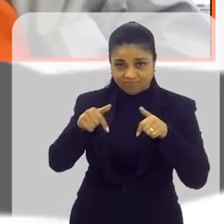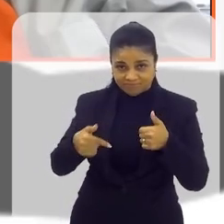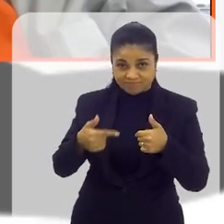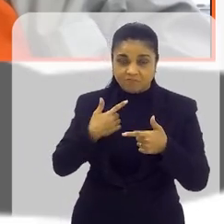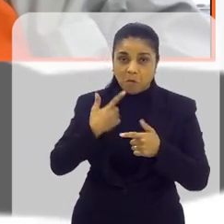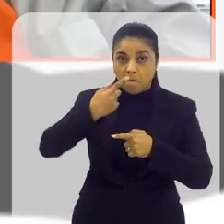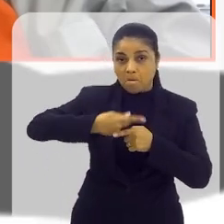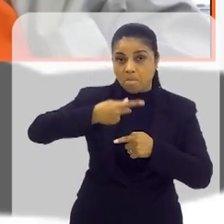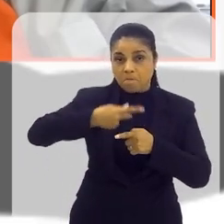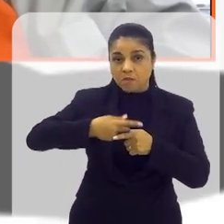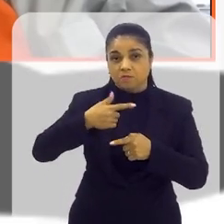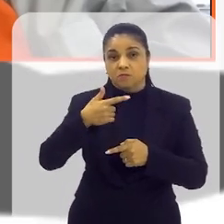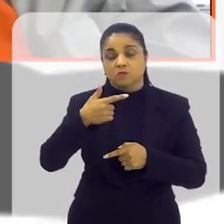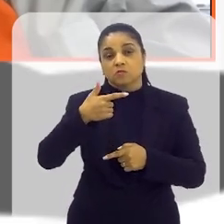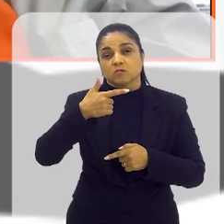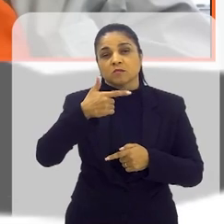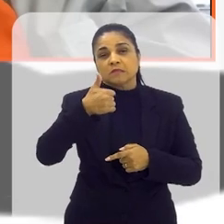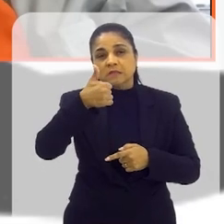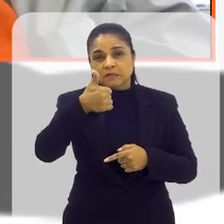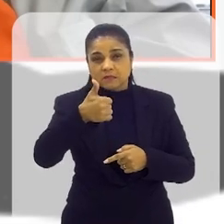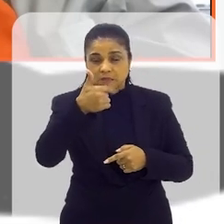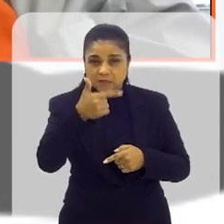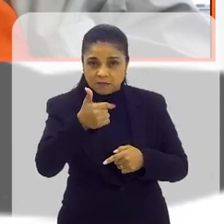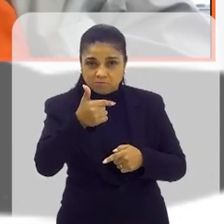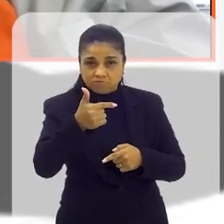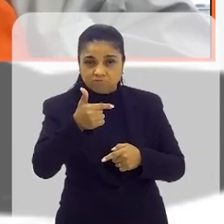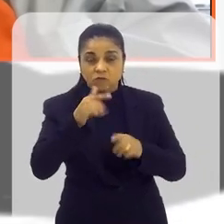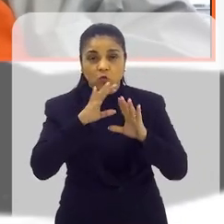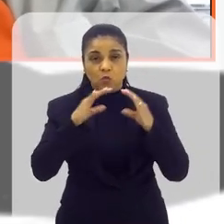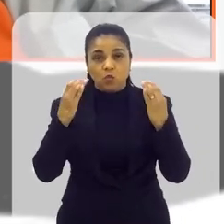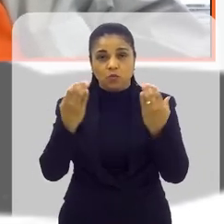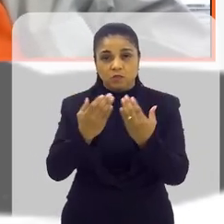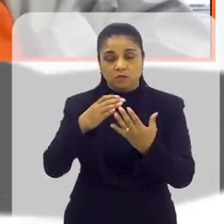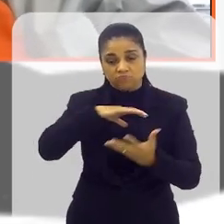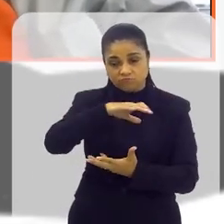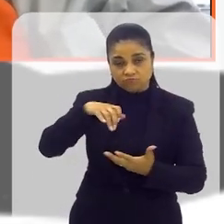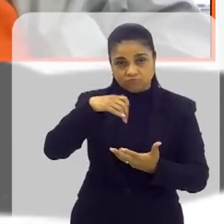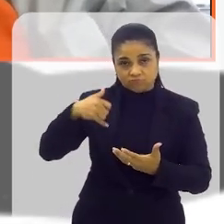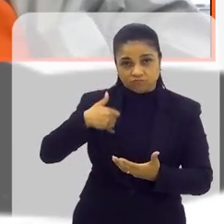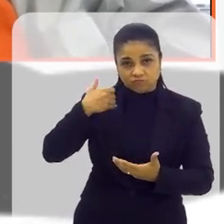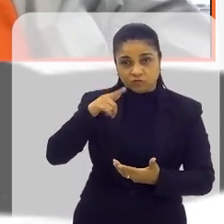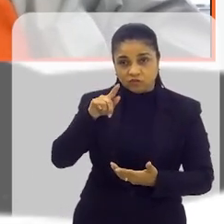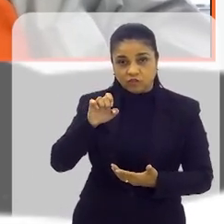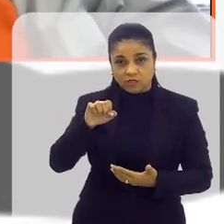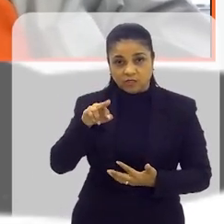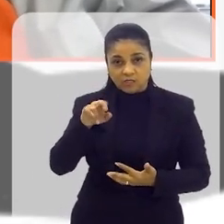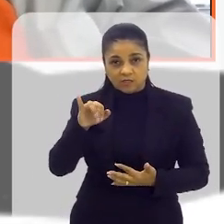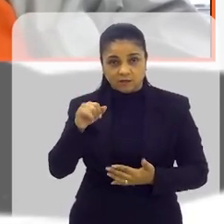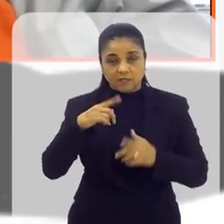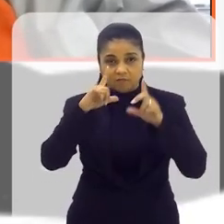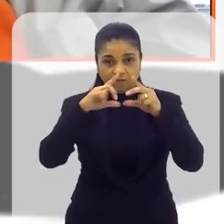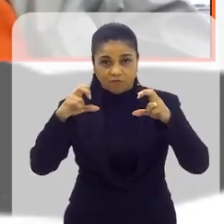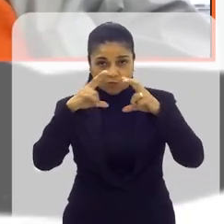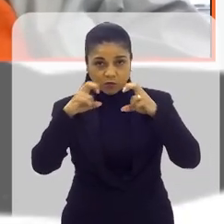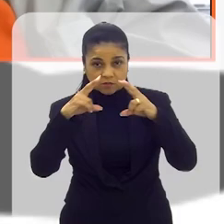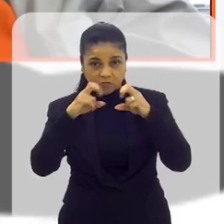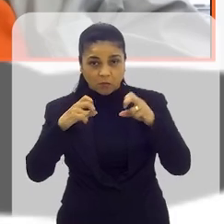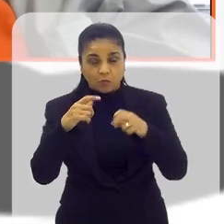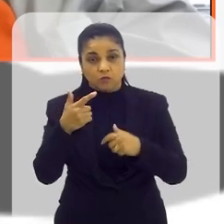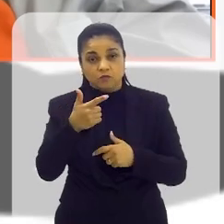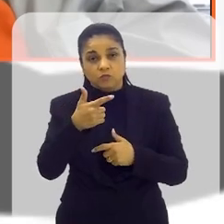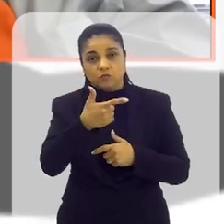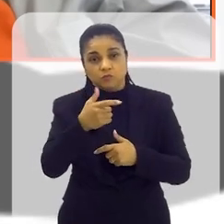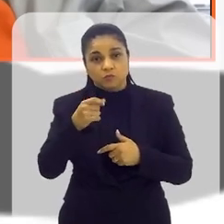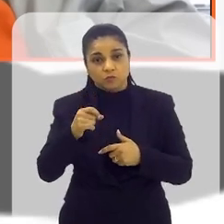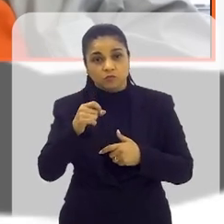teve a premiação no 12º Congresso Brasileiro de Geriatria e Gerontologia em Florianópolis, em 2022. Esse